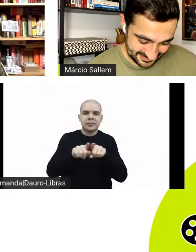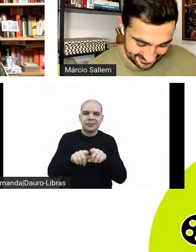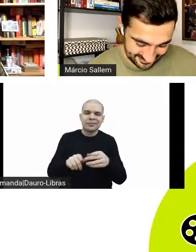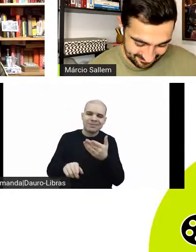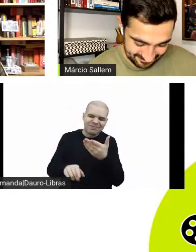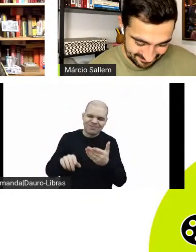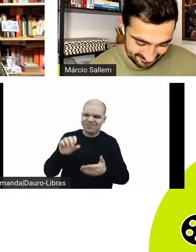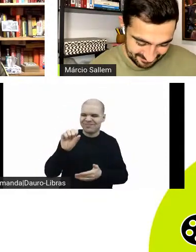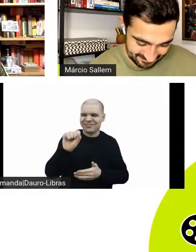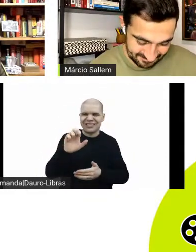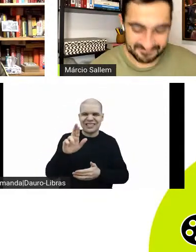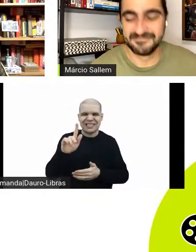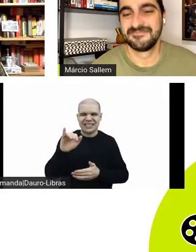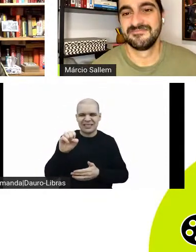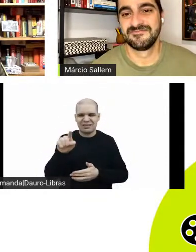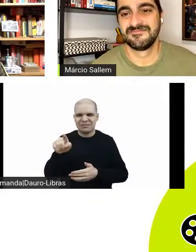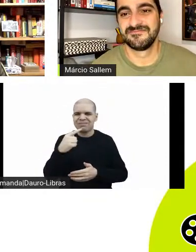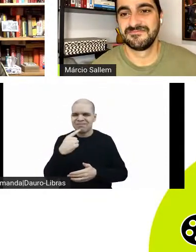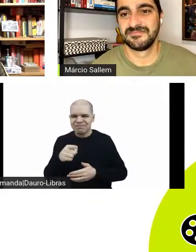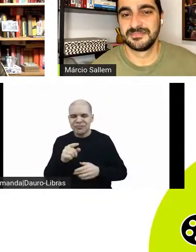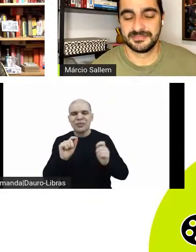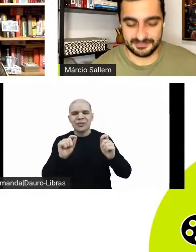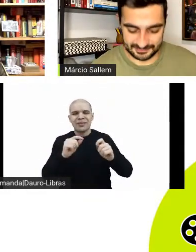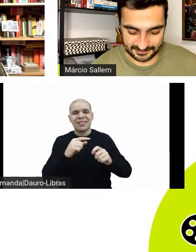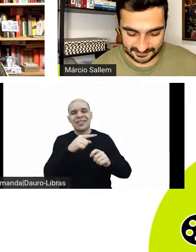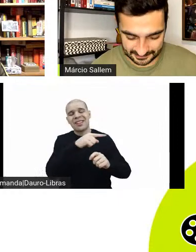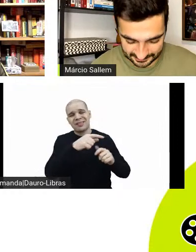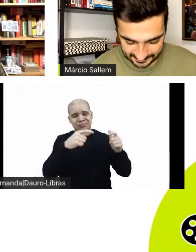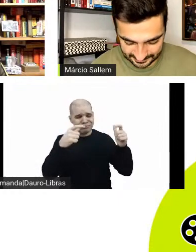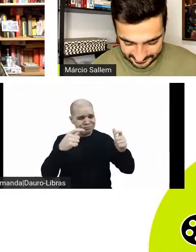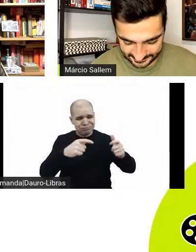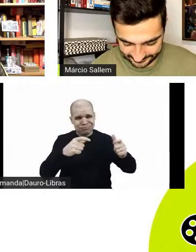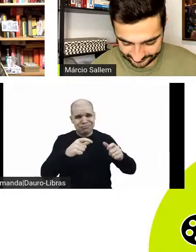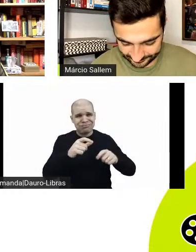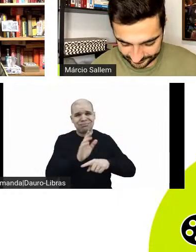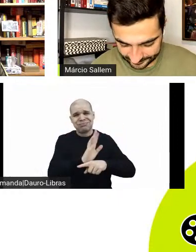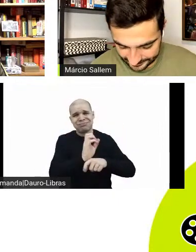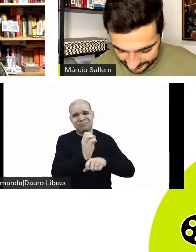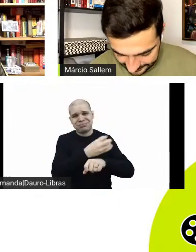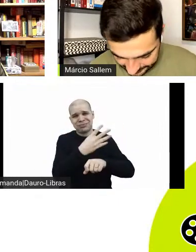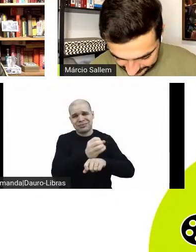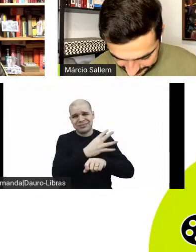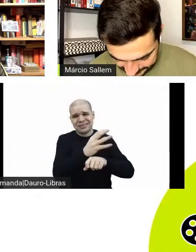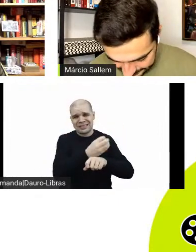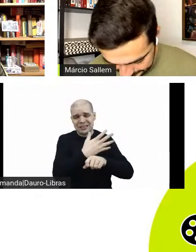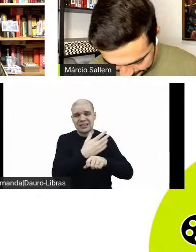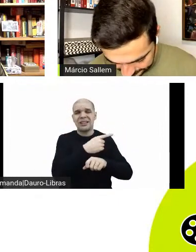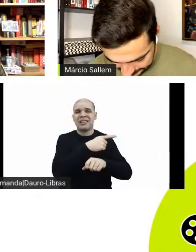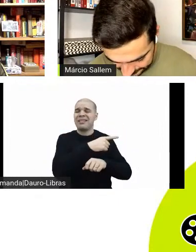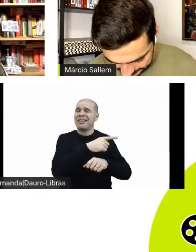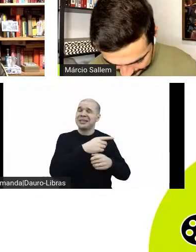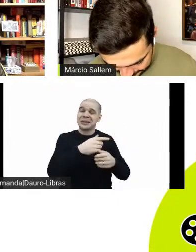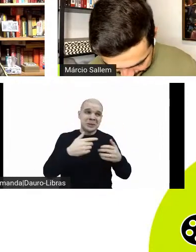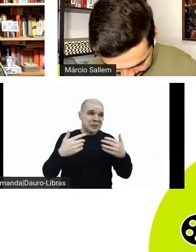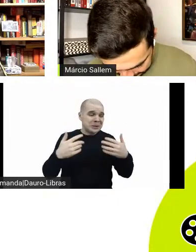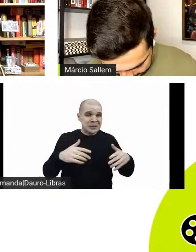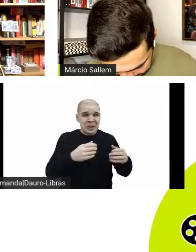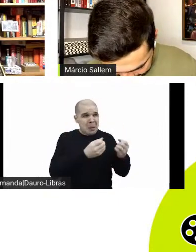últimos dias em relação ao que aconteceu com esse galpão da Cinemateca e com muita coisa que foi perdida, a gente não tem ainda